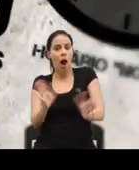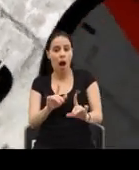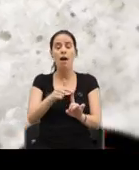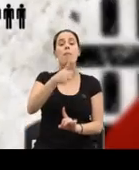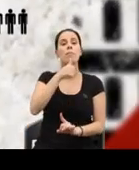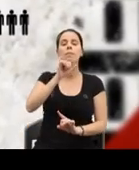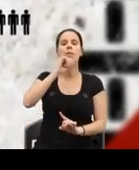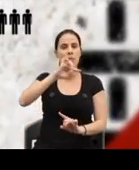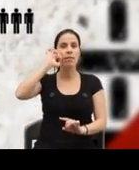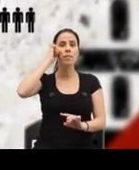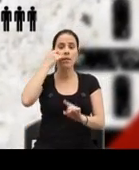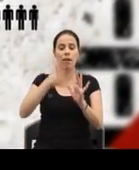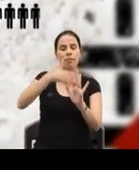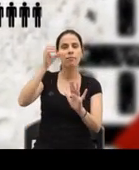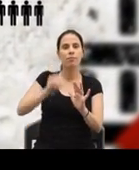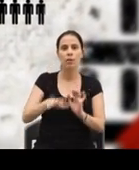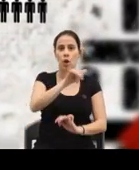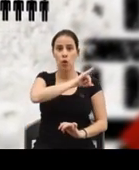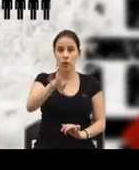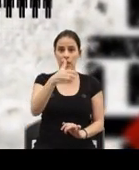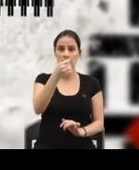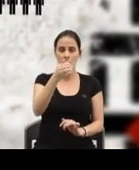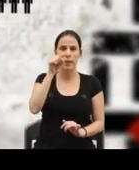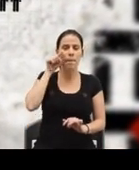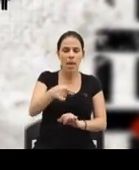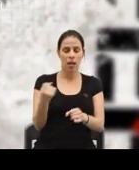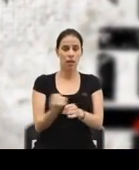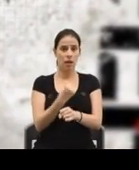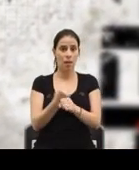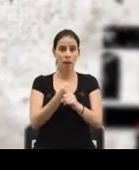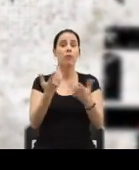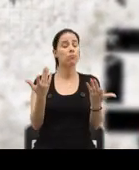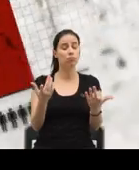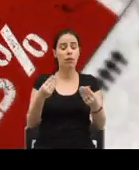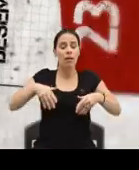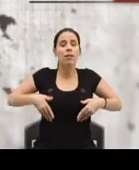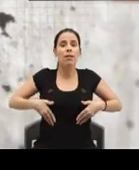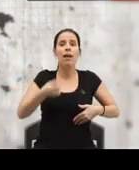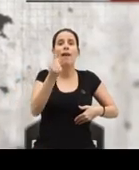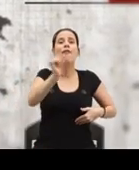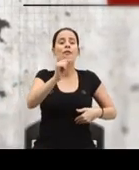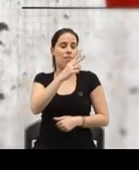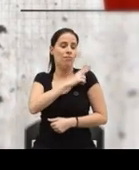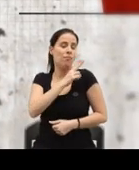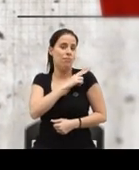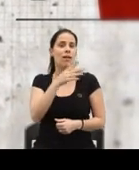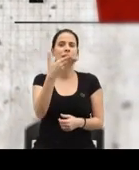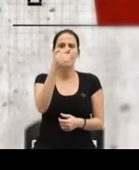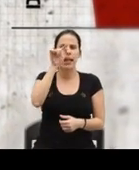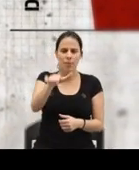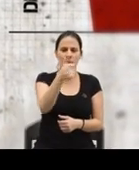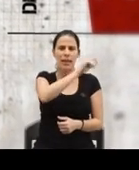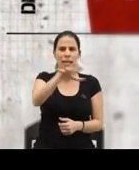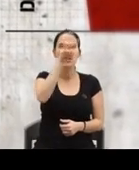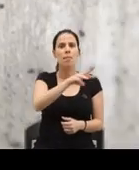Uma medida que poderá implicar a eliminação de mais de 250 mil empregos e a transferência para os bolsos do patronato de mais de 7